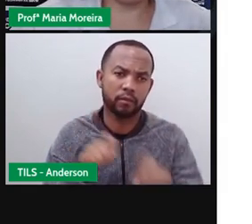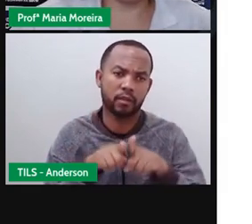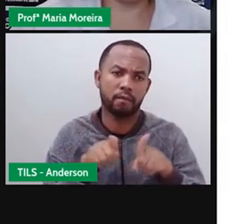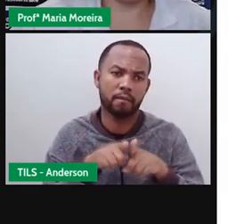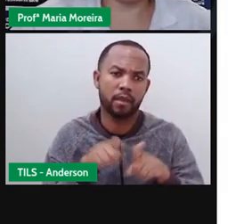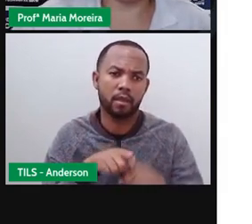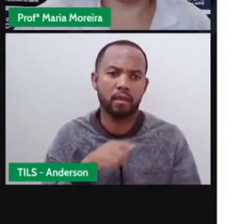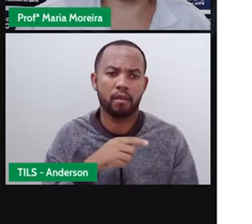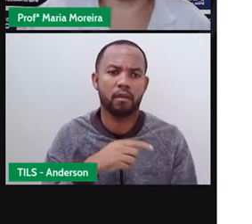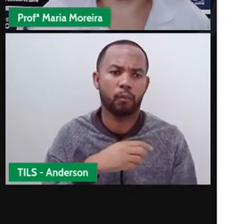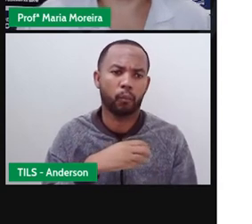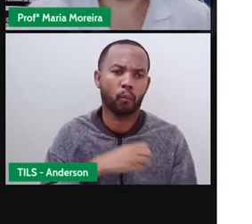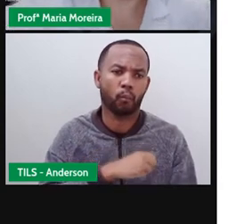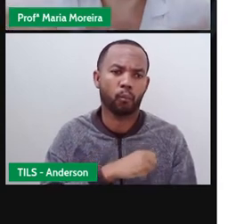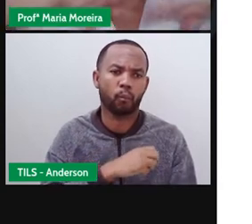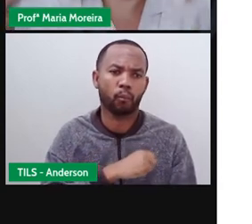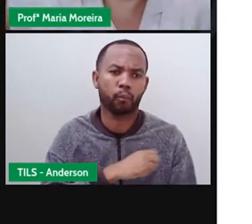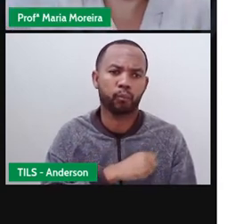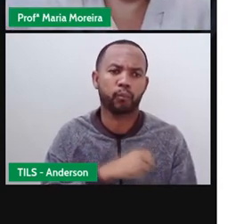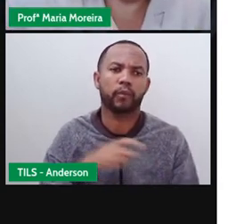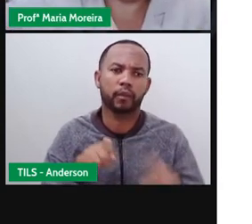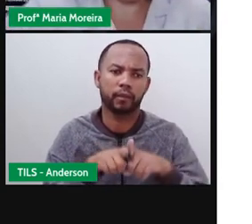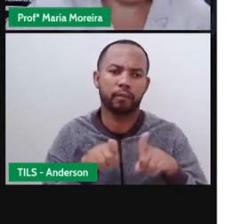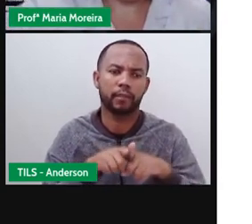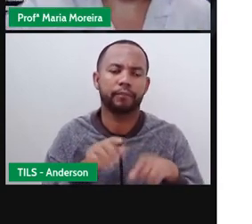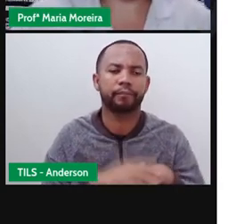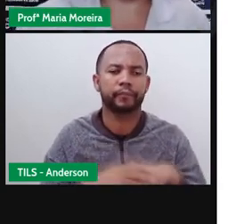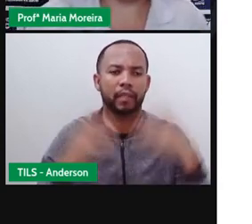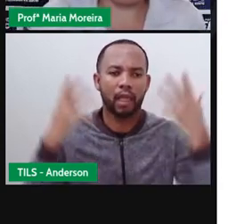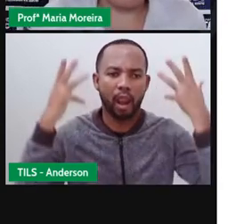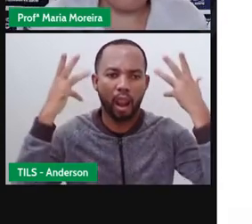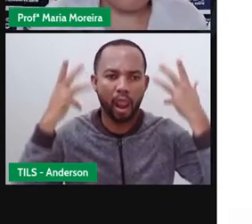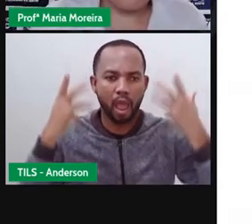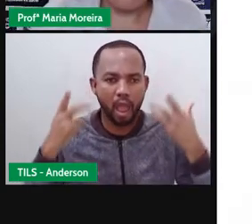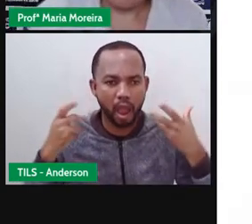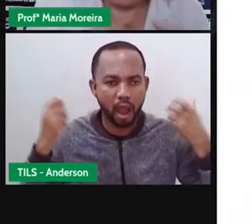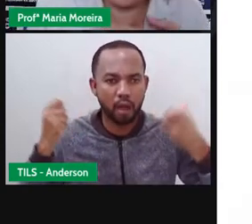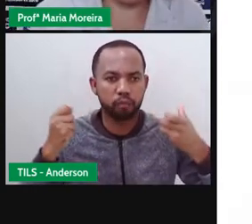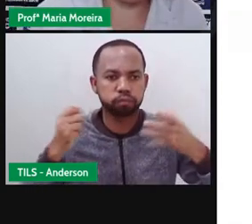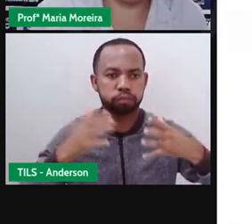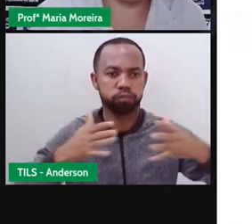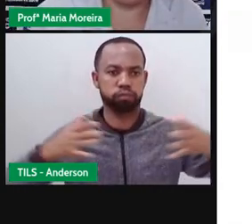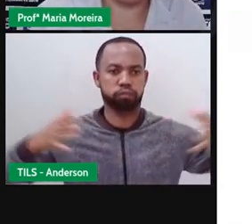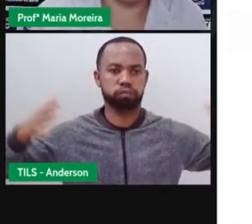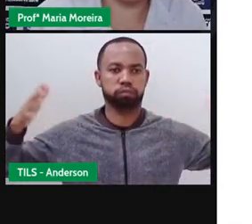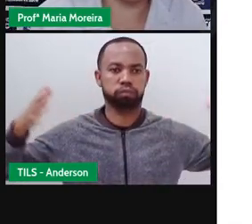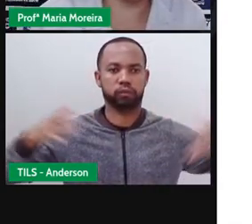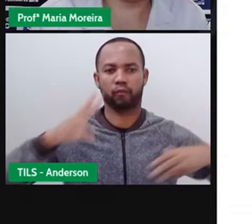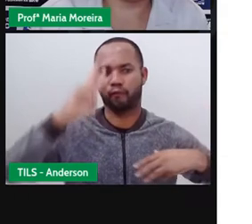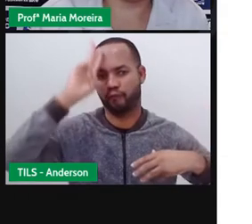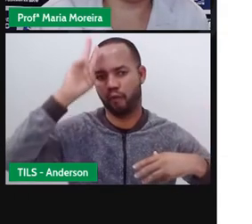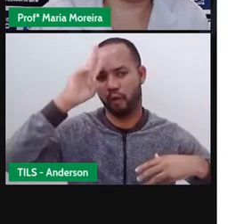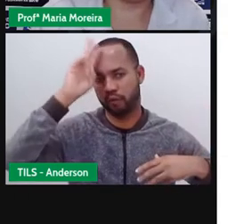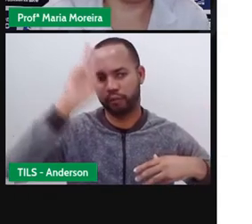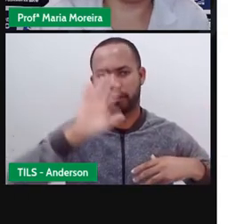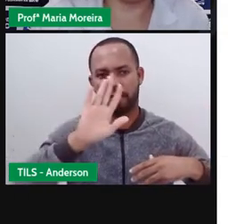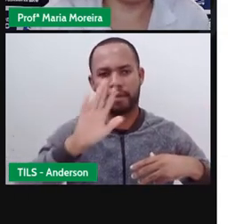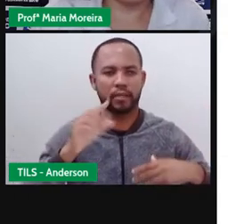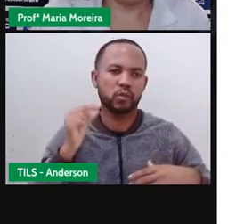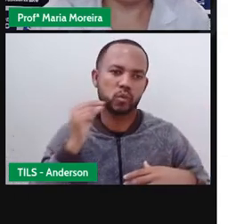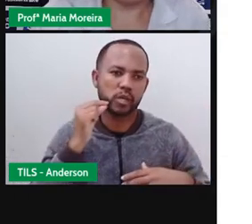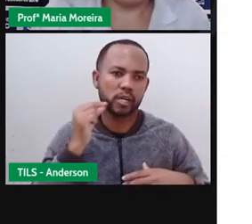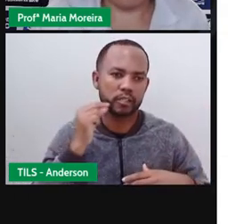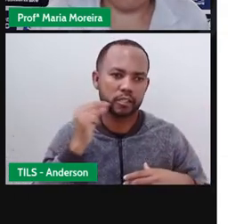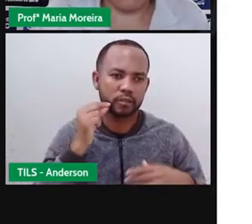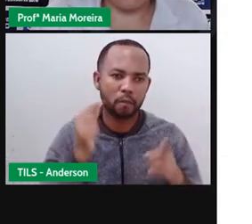é um mamífero. Ou seja, um leão, ele é enorme e é um mamífero. O ratinho, ele já é menorzinho e também é o quê? Um